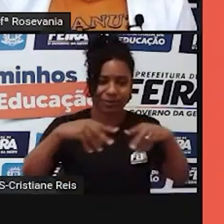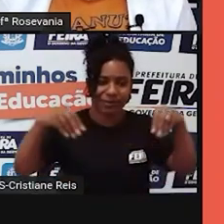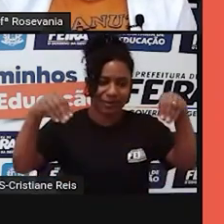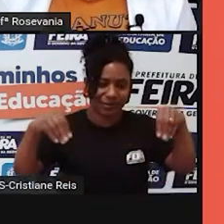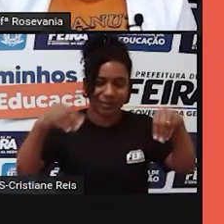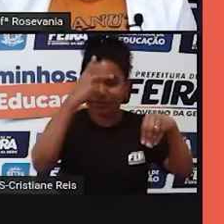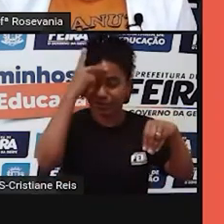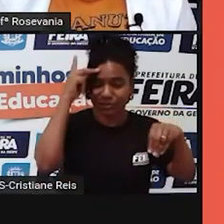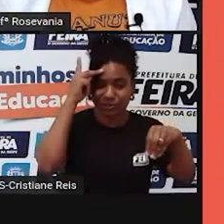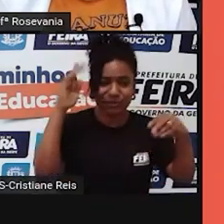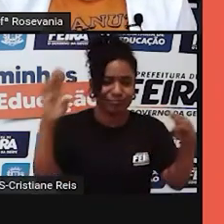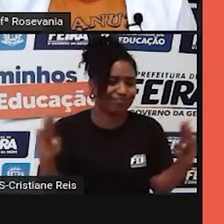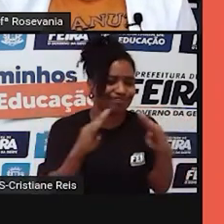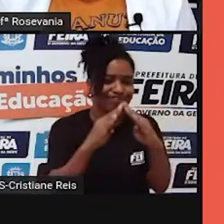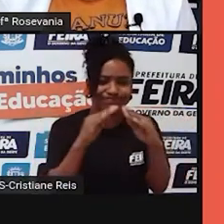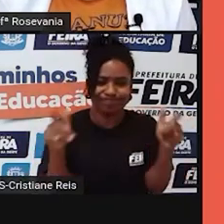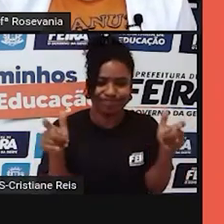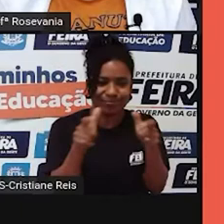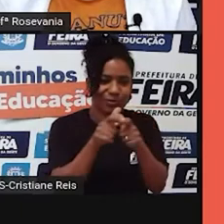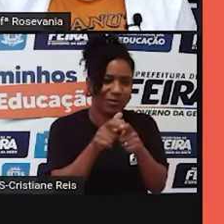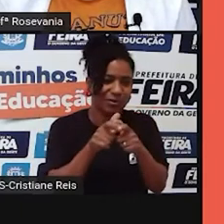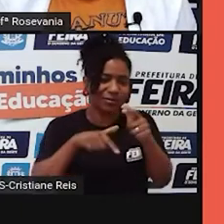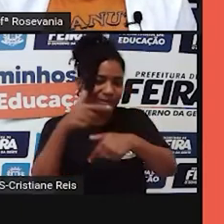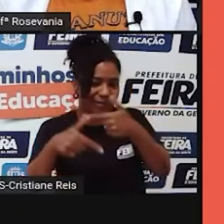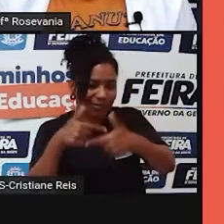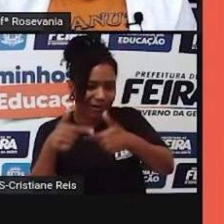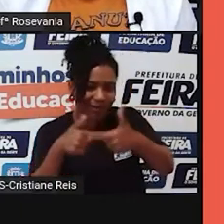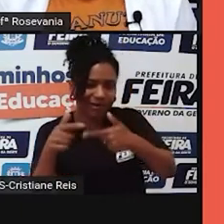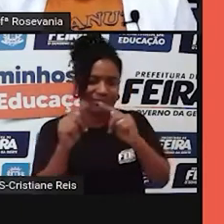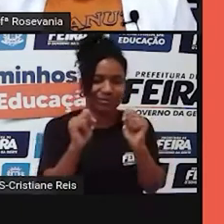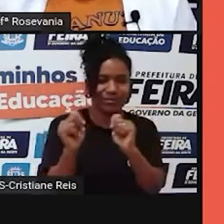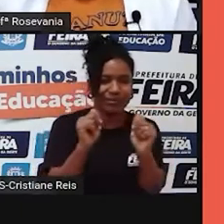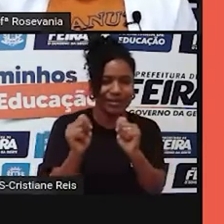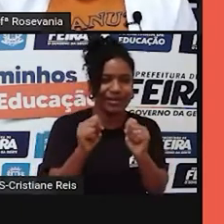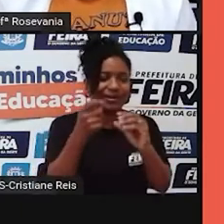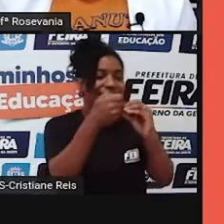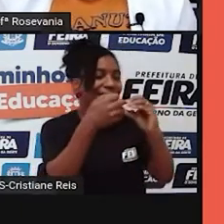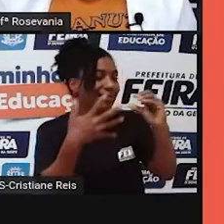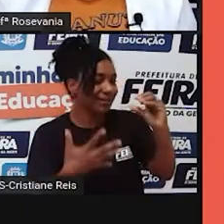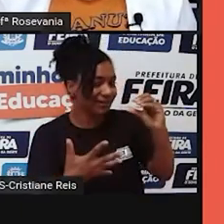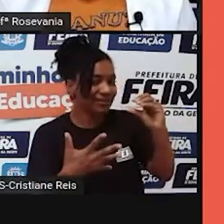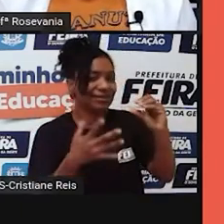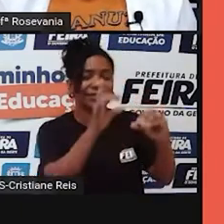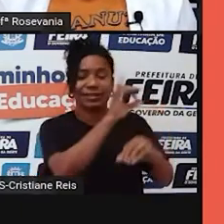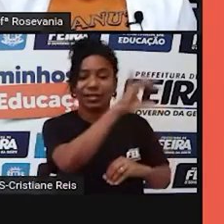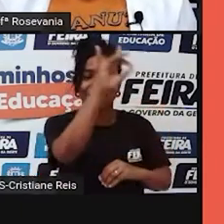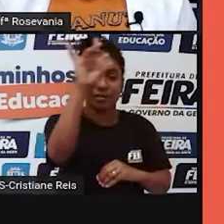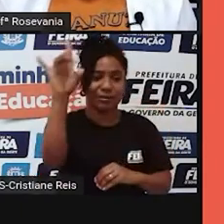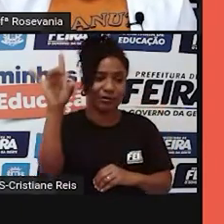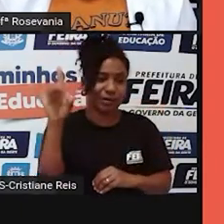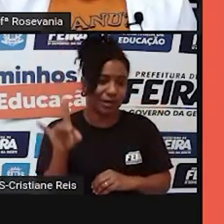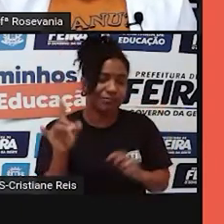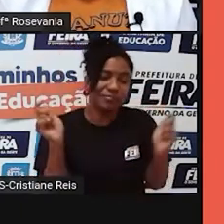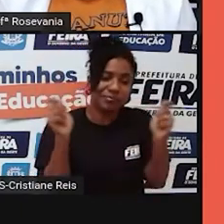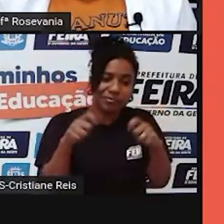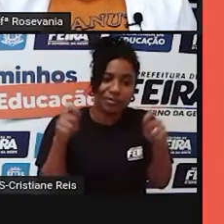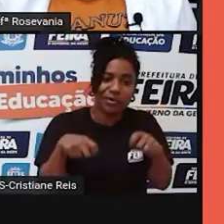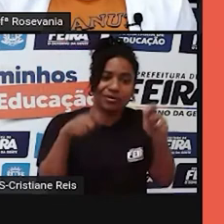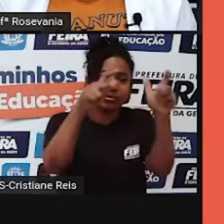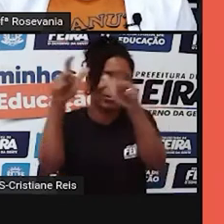pessoas ocupando. Então, atividade econômica, a história e os aspectos físicos ajudaram a ser um espaço de